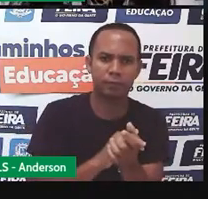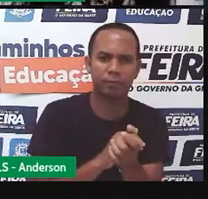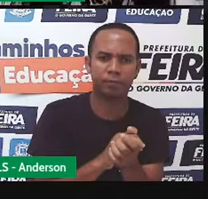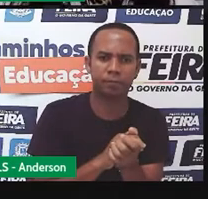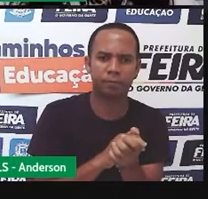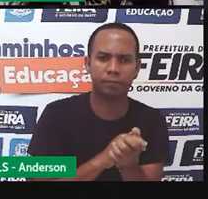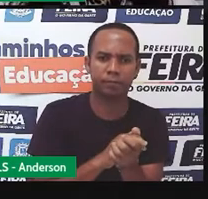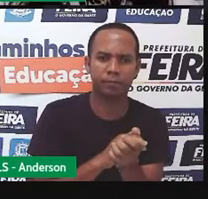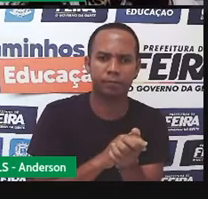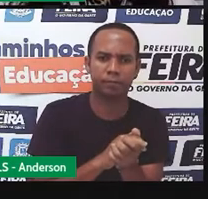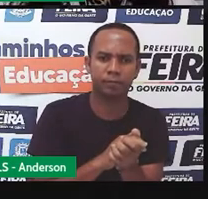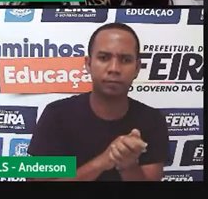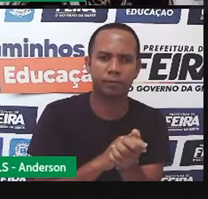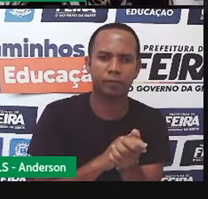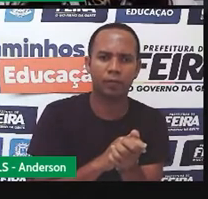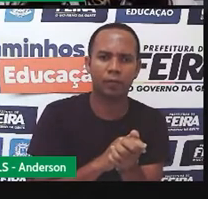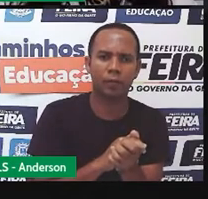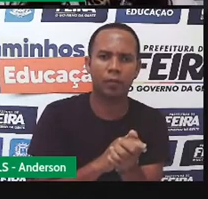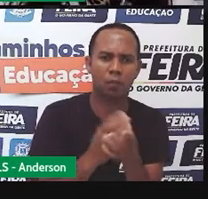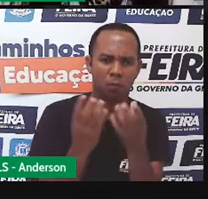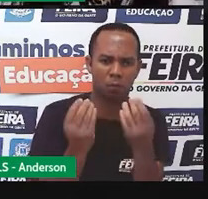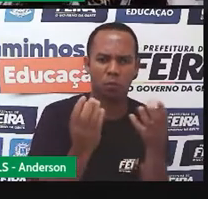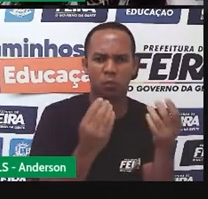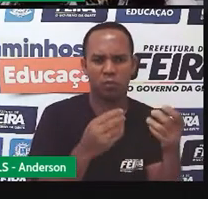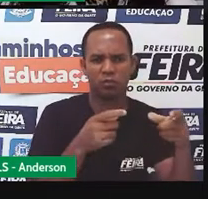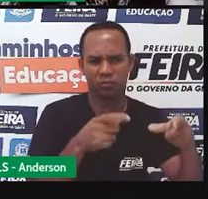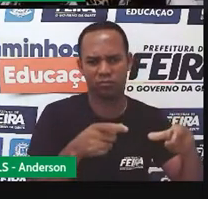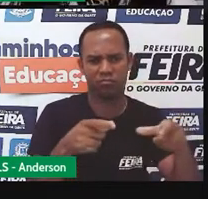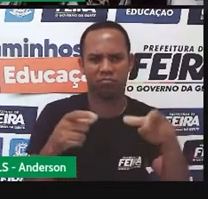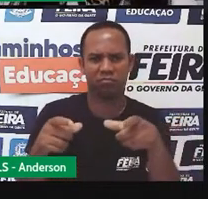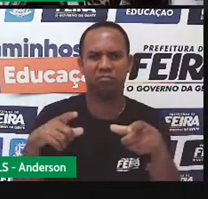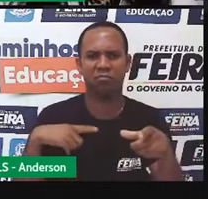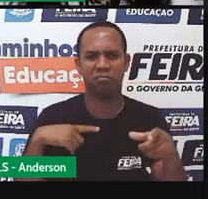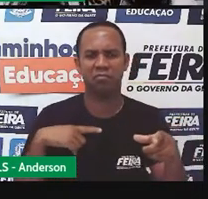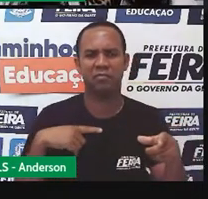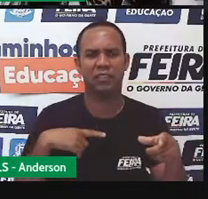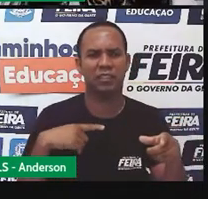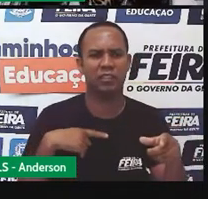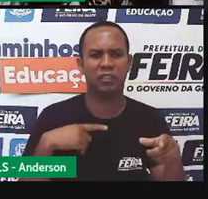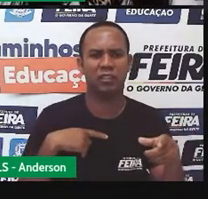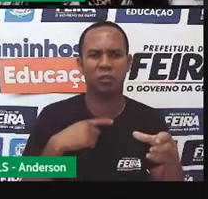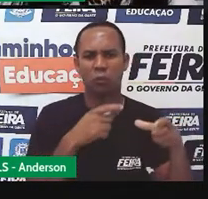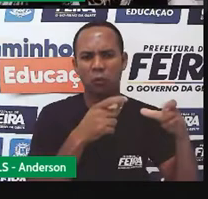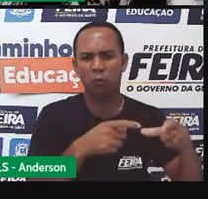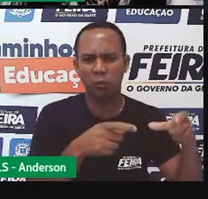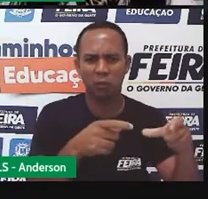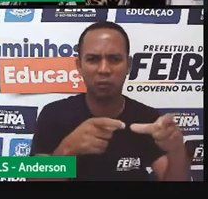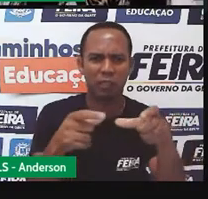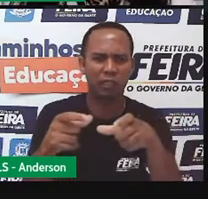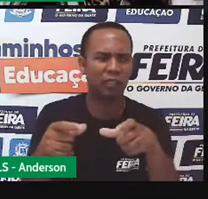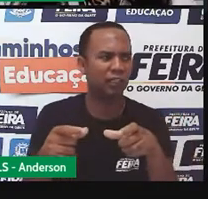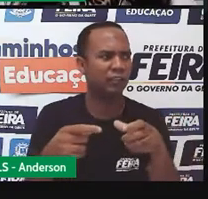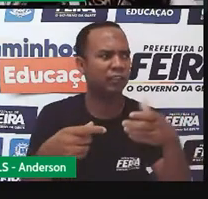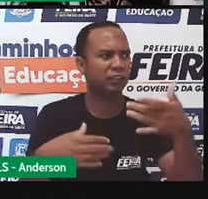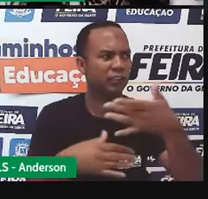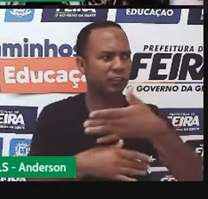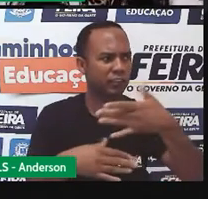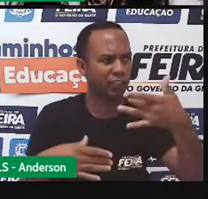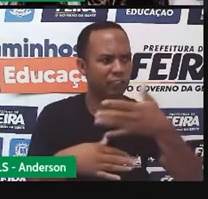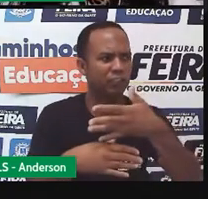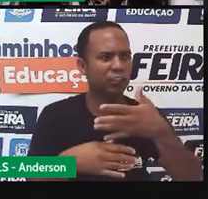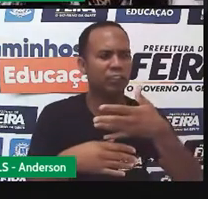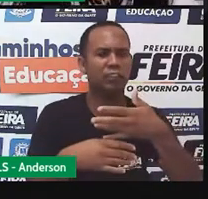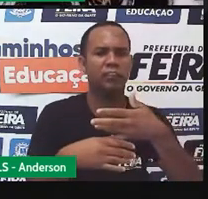Essa imagem é bem comum, não é verdade? Em todo lugar, na nossa cidade